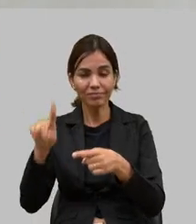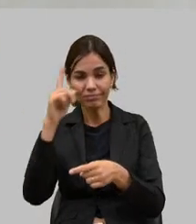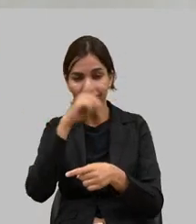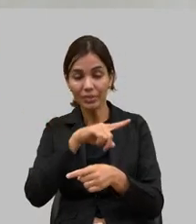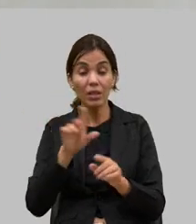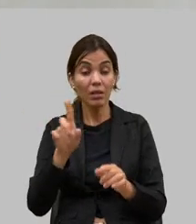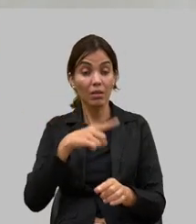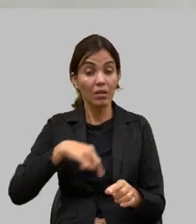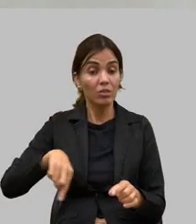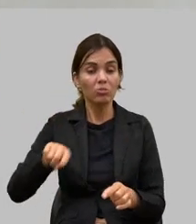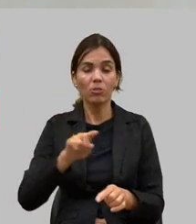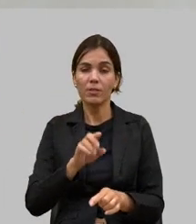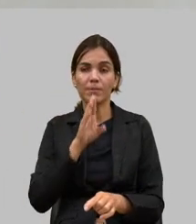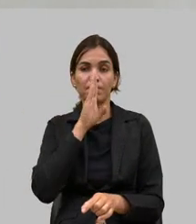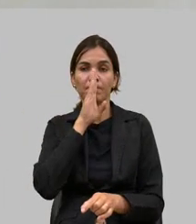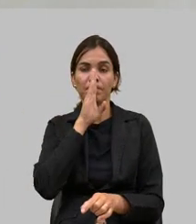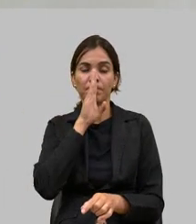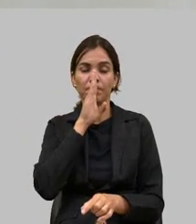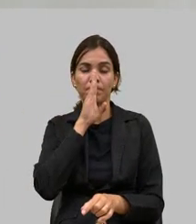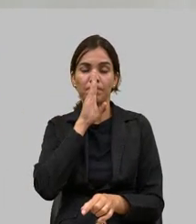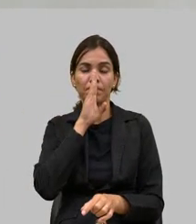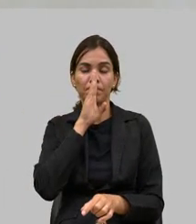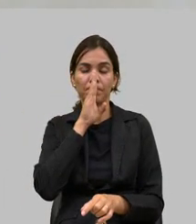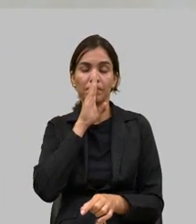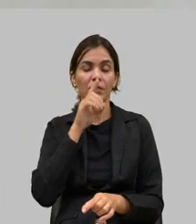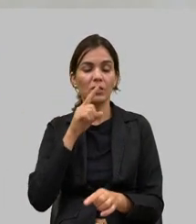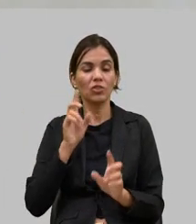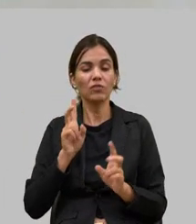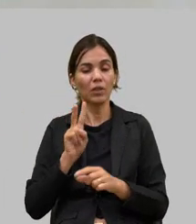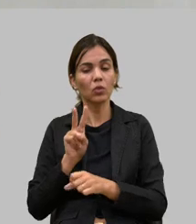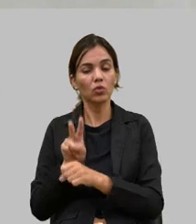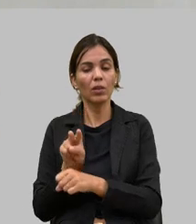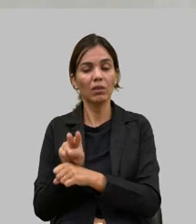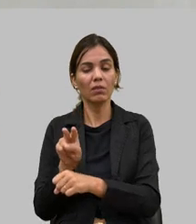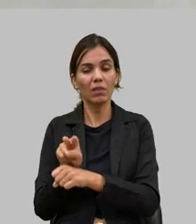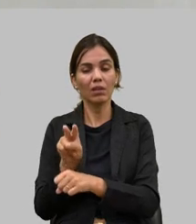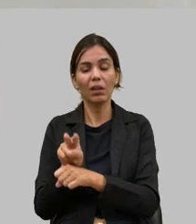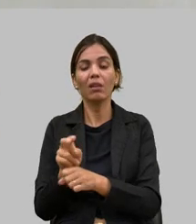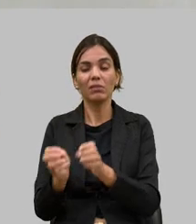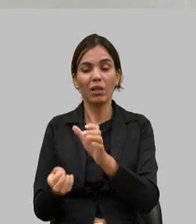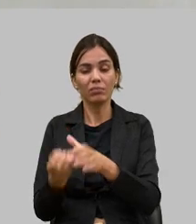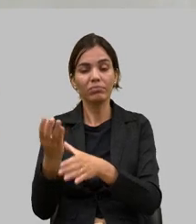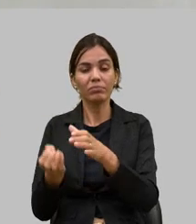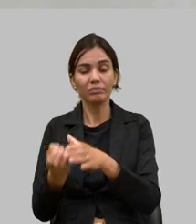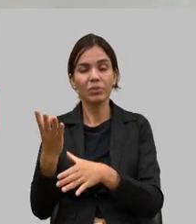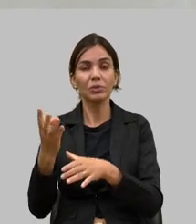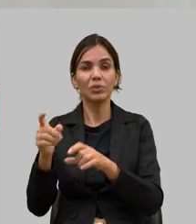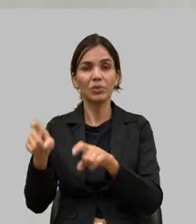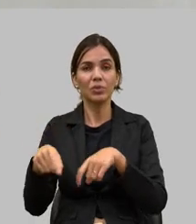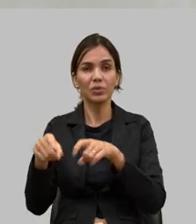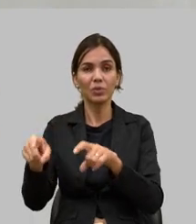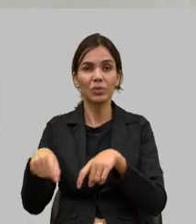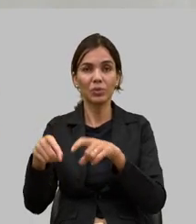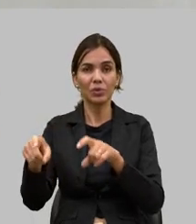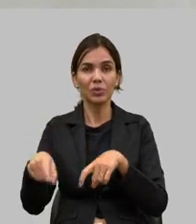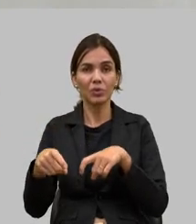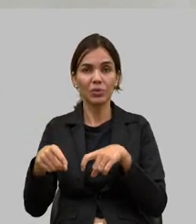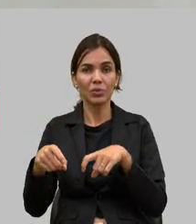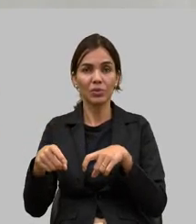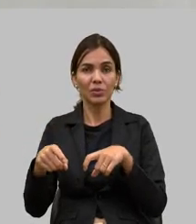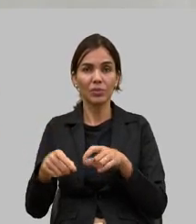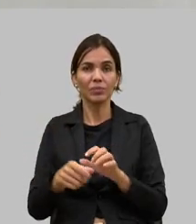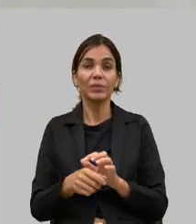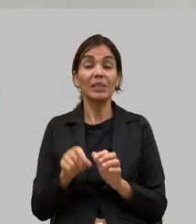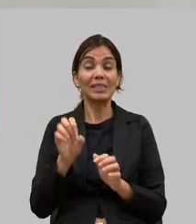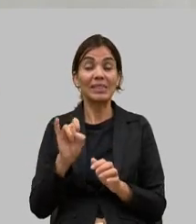agroindústria seremos o defensor do produtor rural porque se a roça não planta secretária a cidade não janta